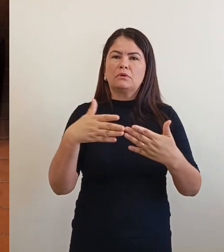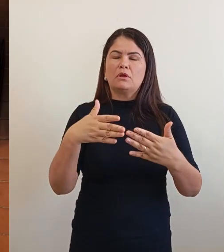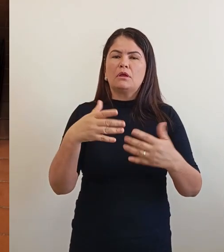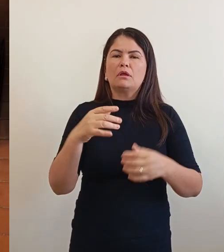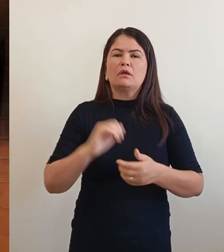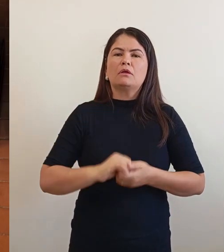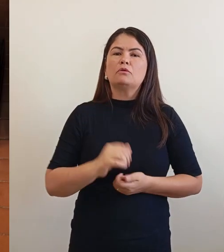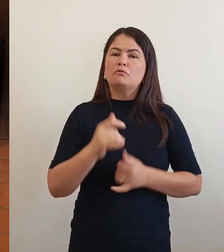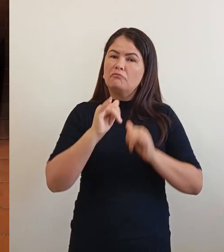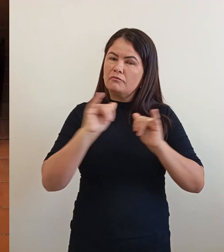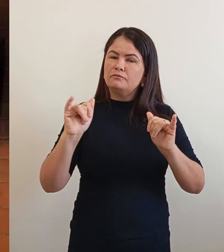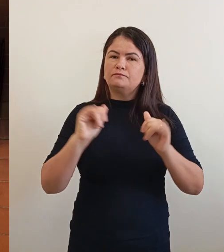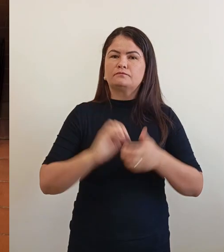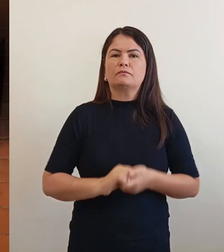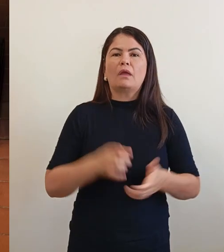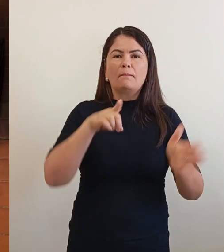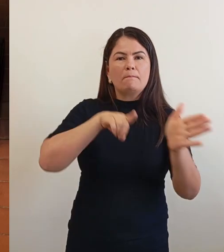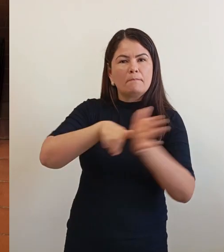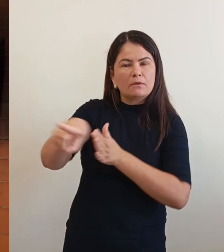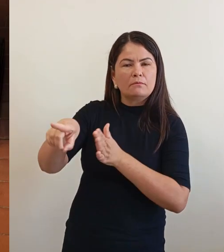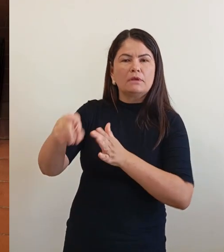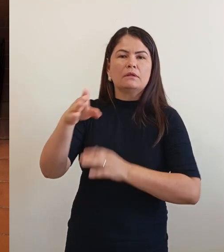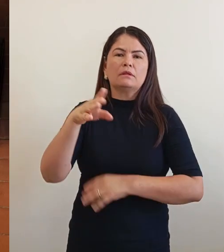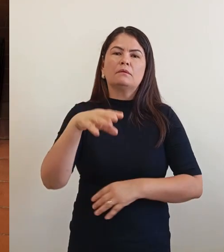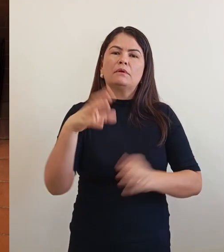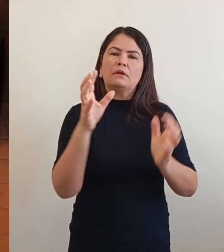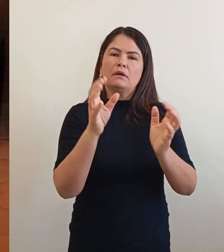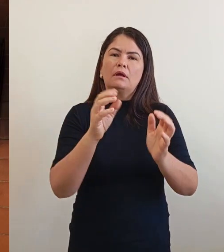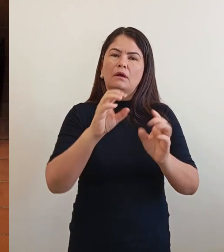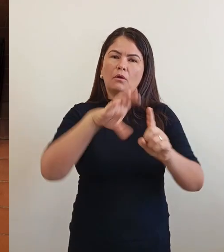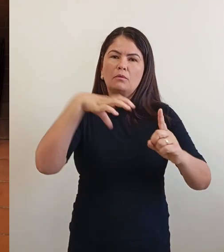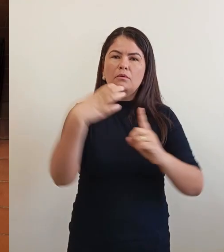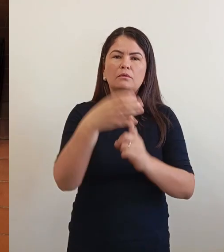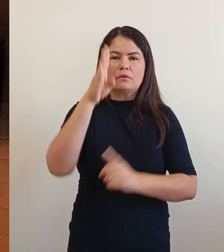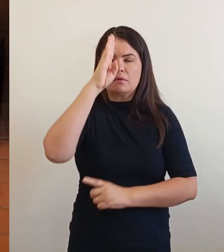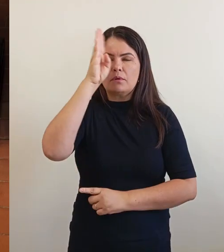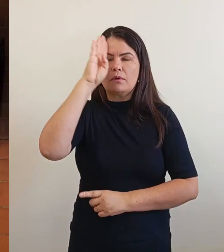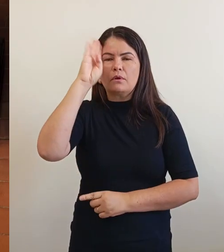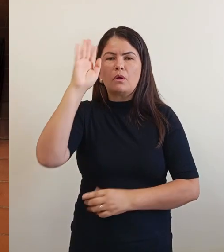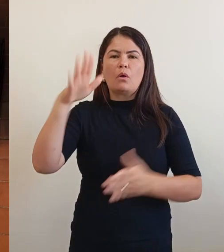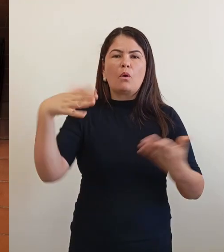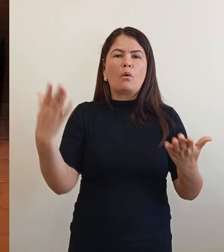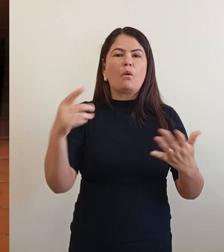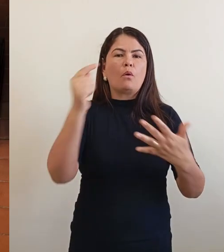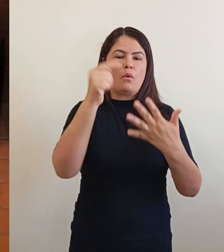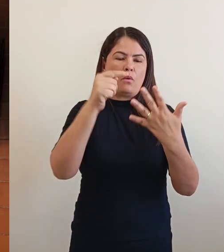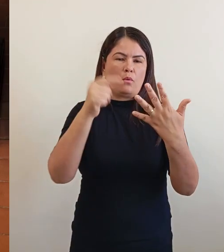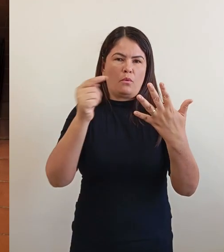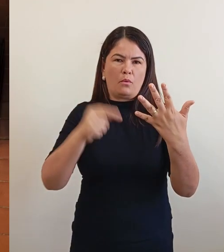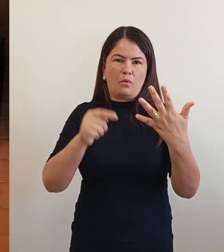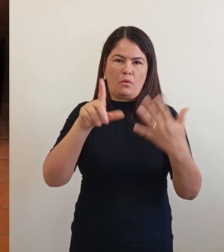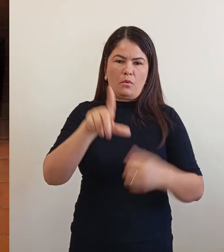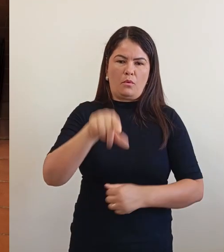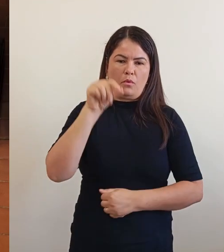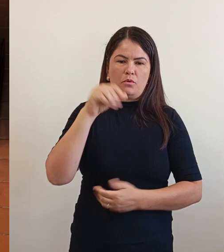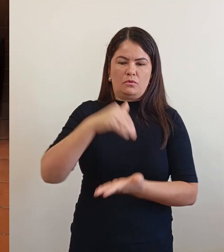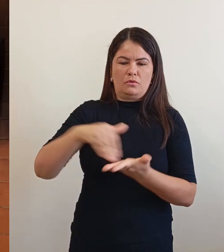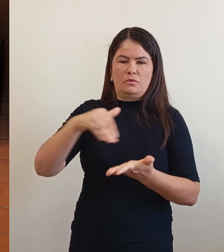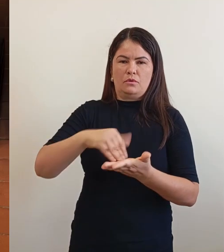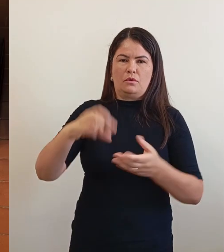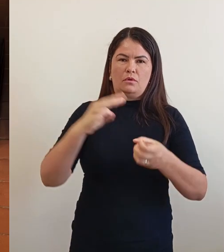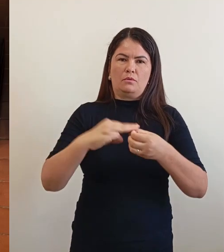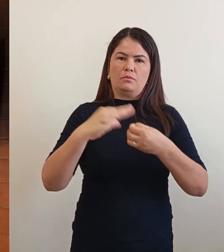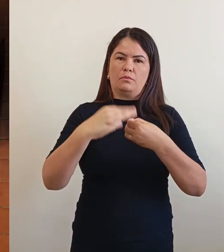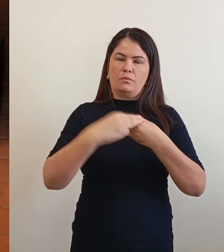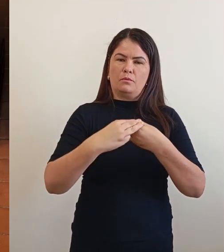critérios para a seleção dos secretários municipais? O candidato pretende extinguir ou criar